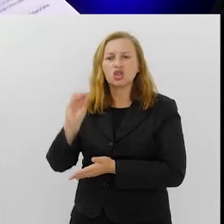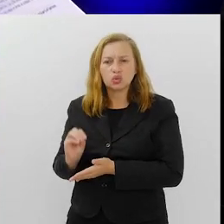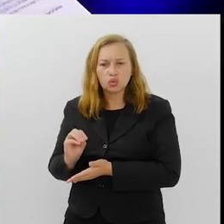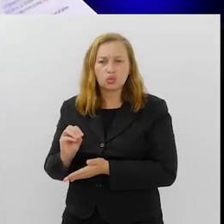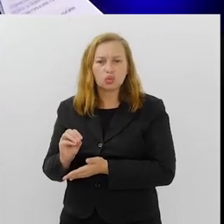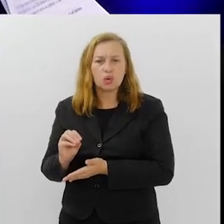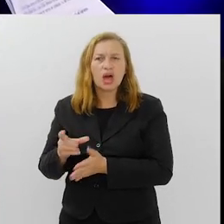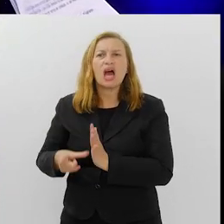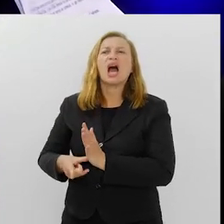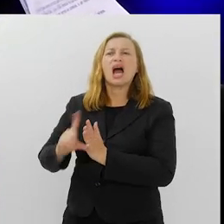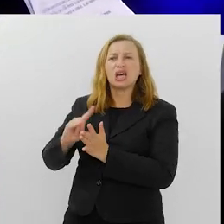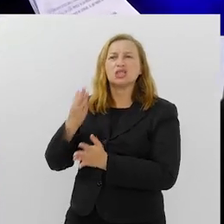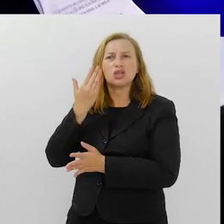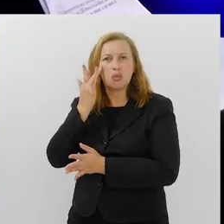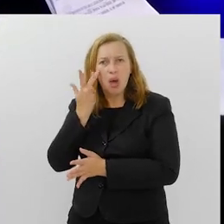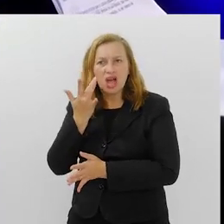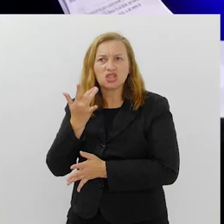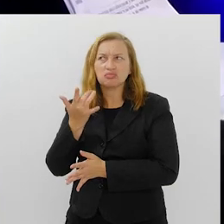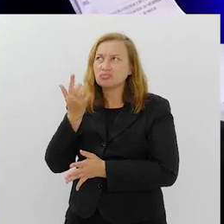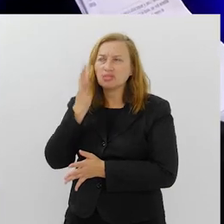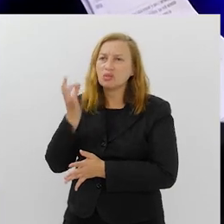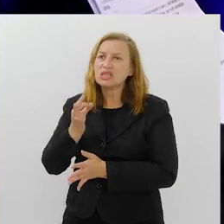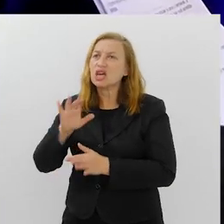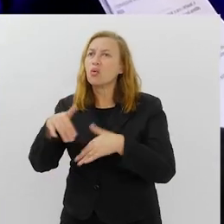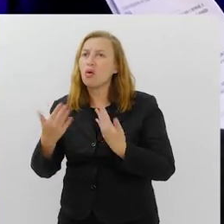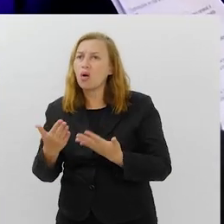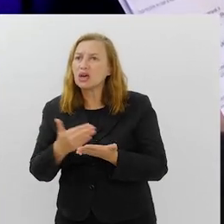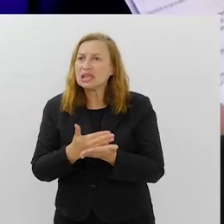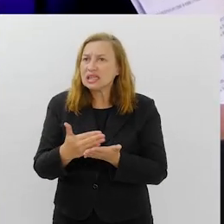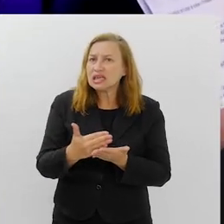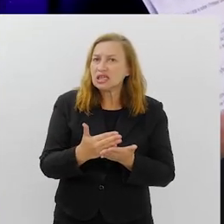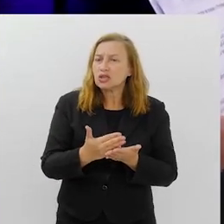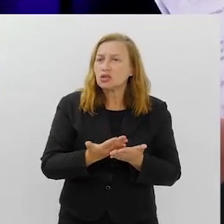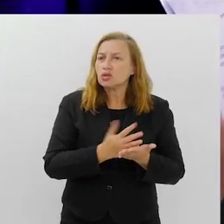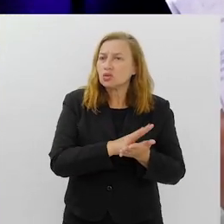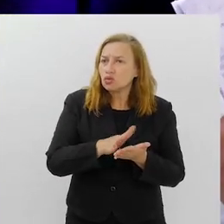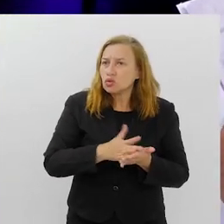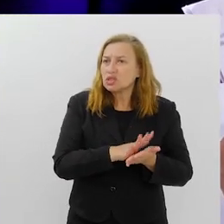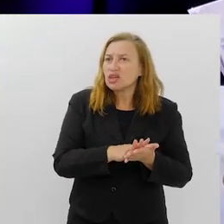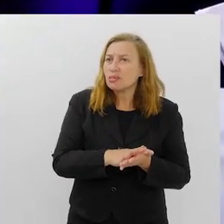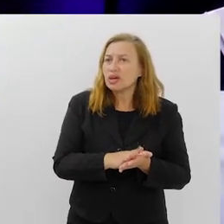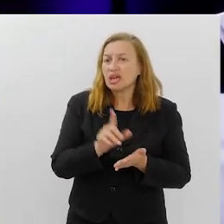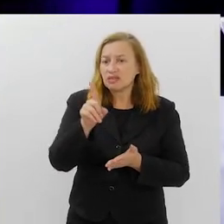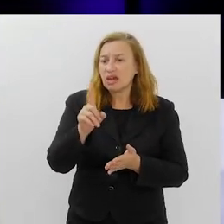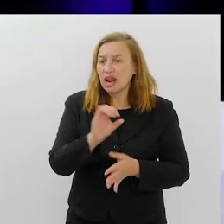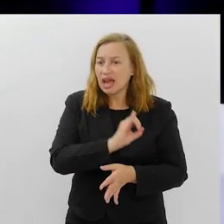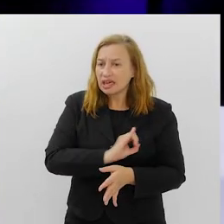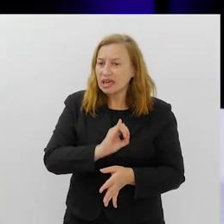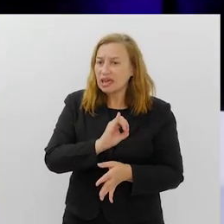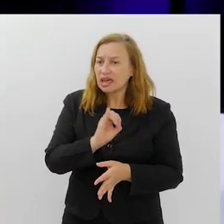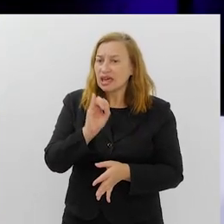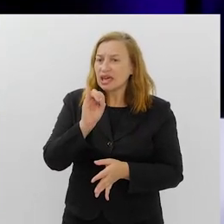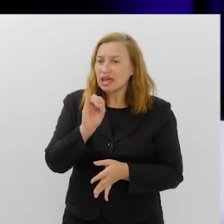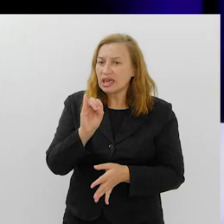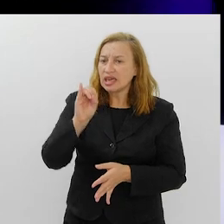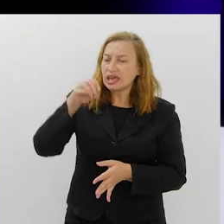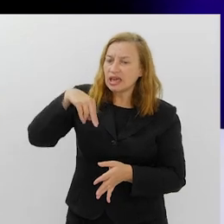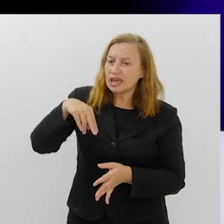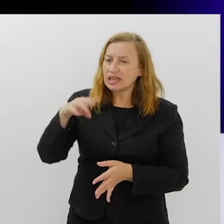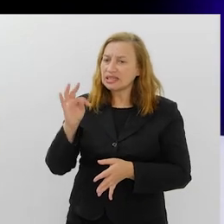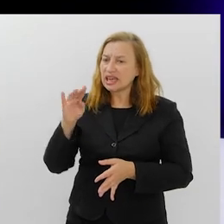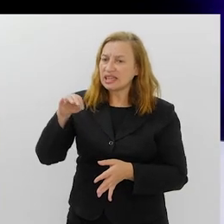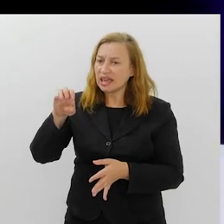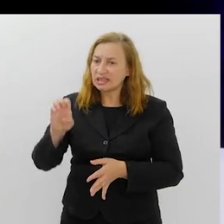Alegria da Zona Sul já nem me lembro qual foi a escola anterior que eles fizeram na Intendente. Mas, quando eles chegam na Cubango,